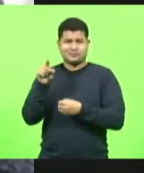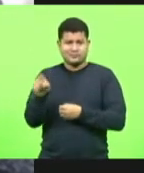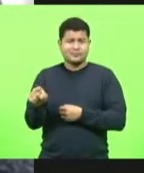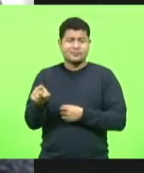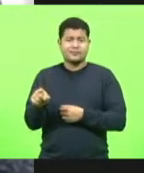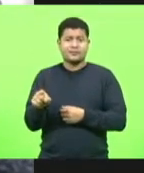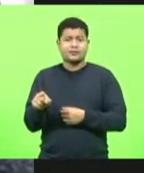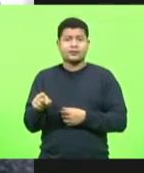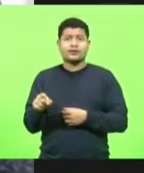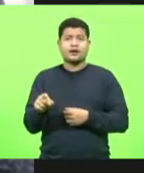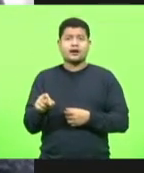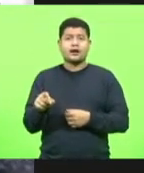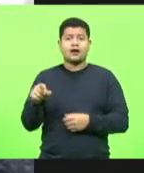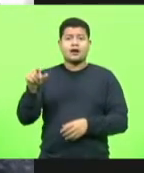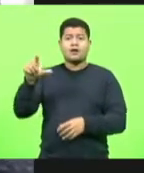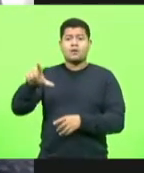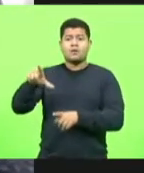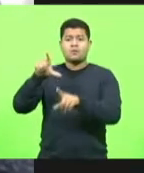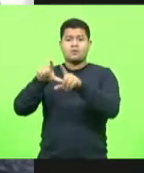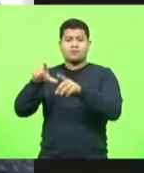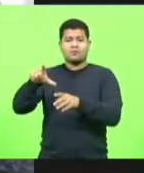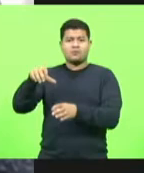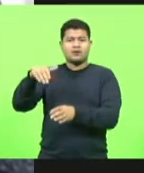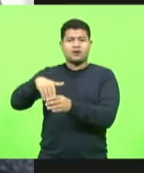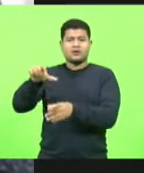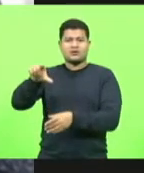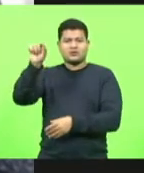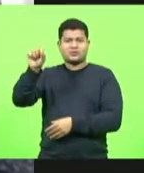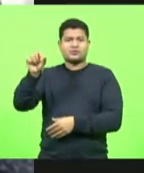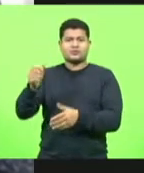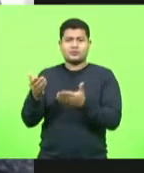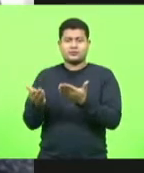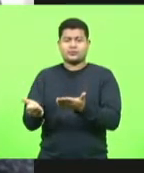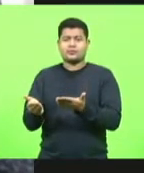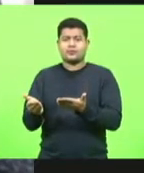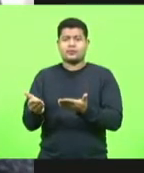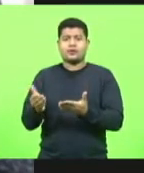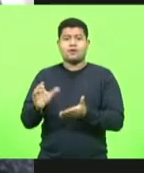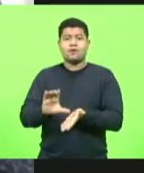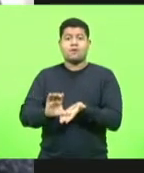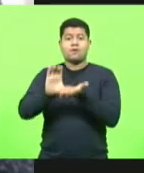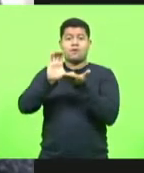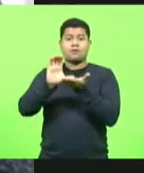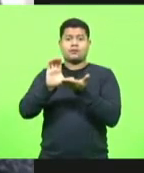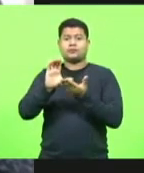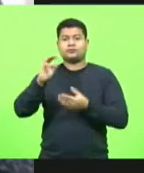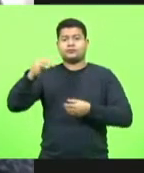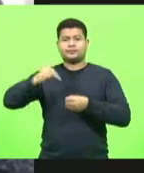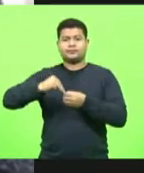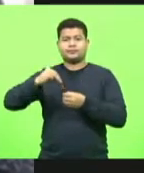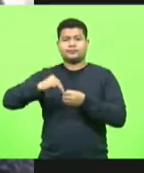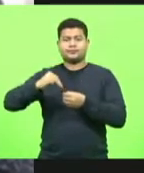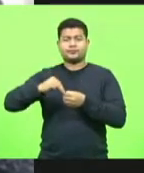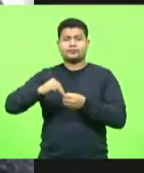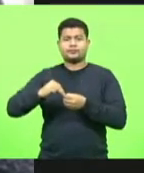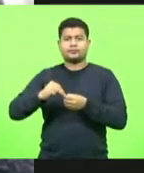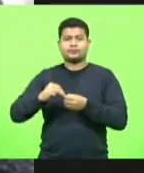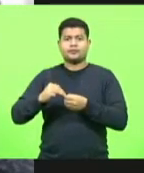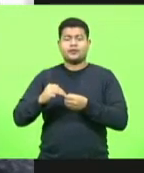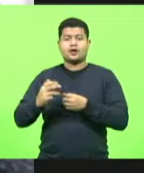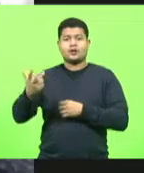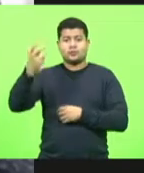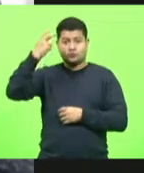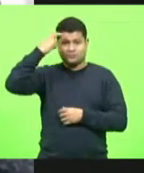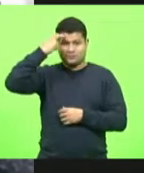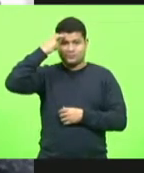uma eleição que deveria ocorrer para o Conselho Municipal de Cultura